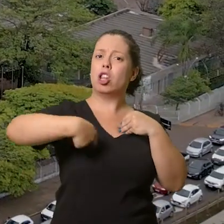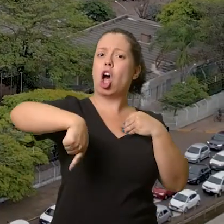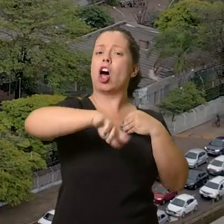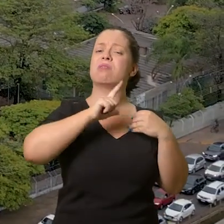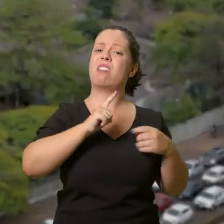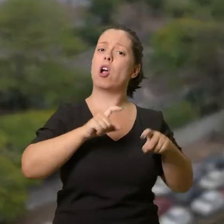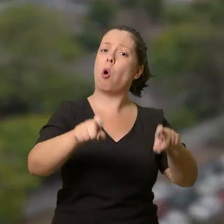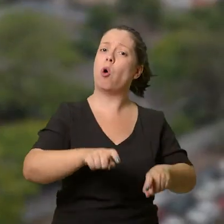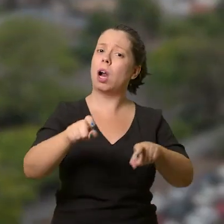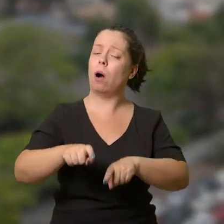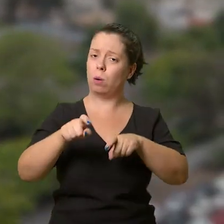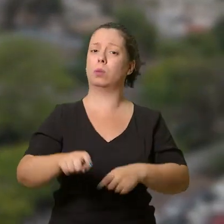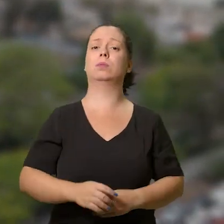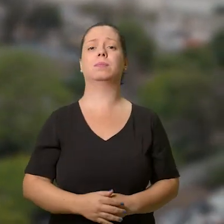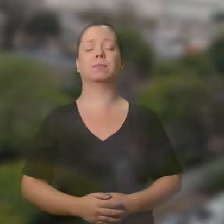que temos a propriedade rural.